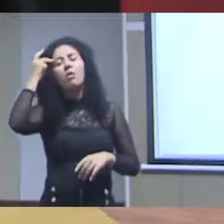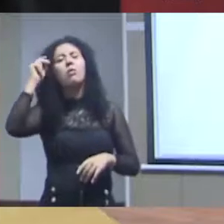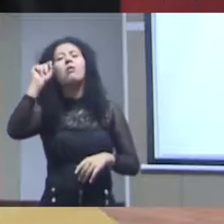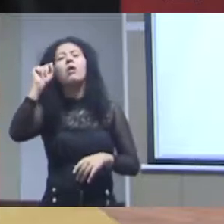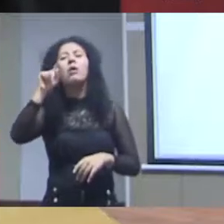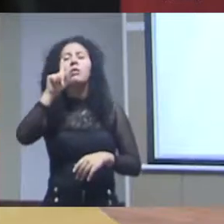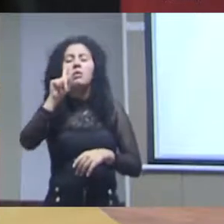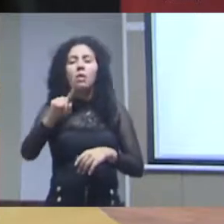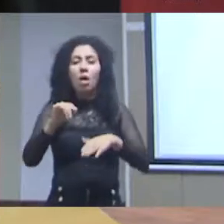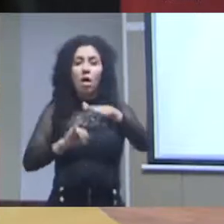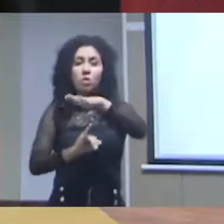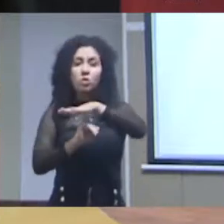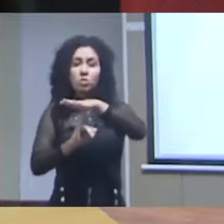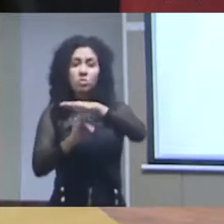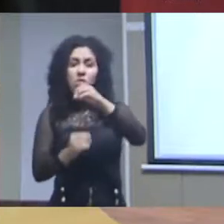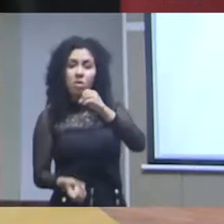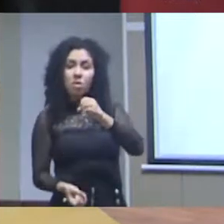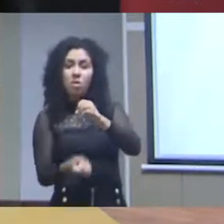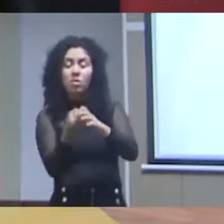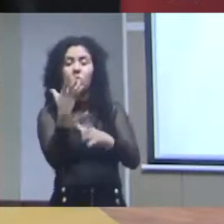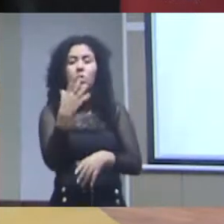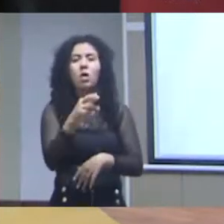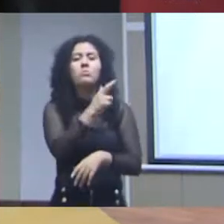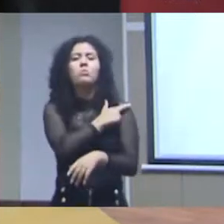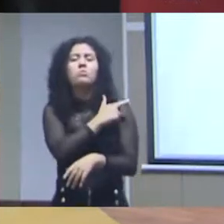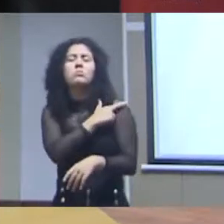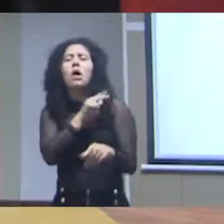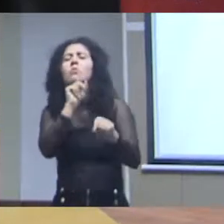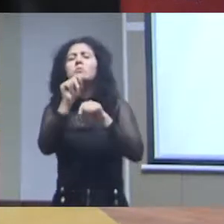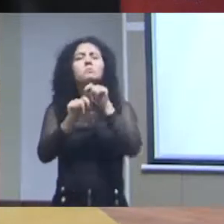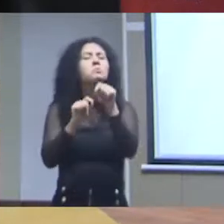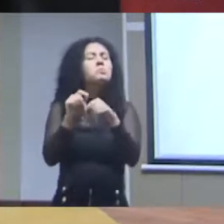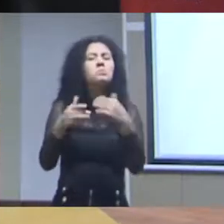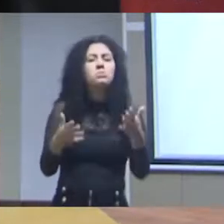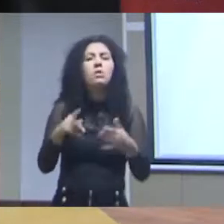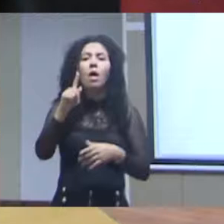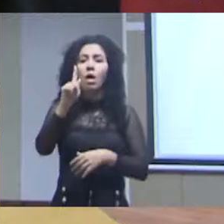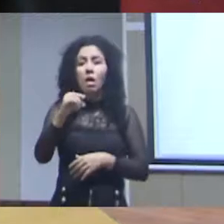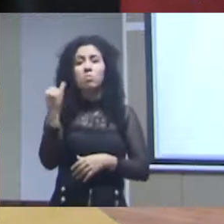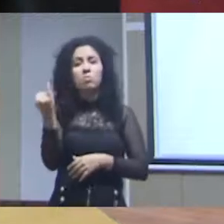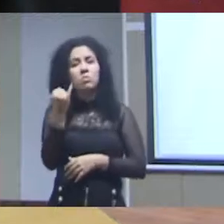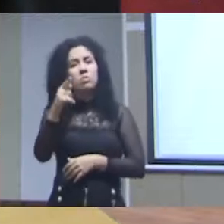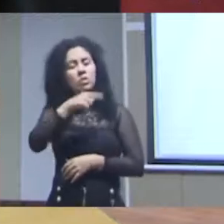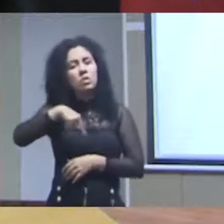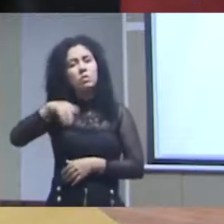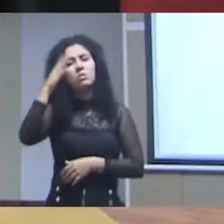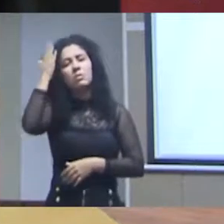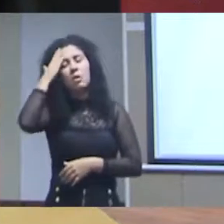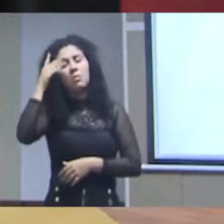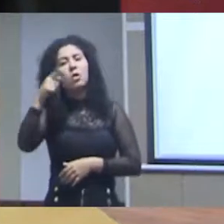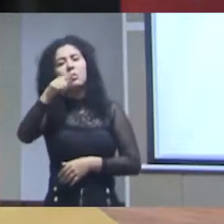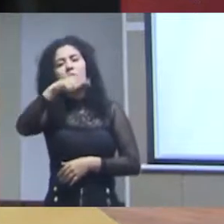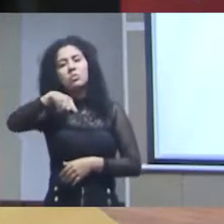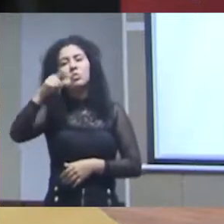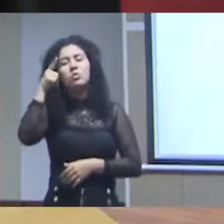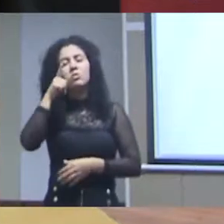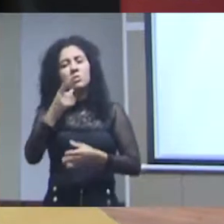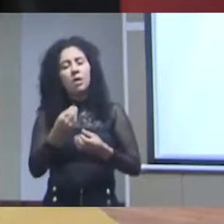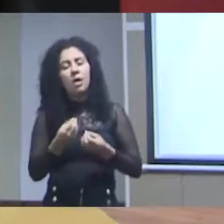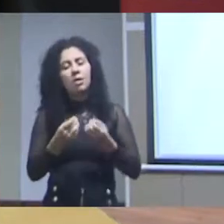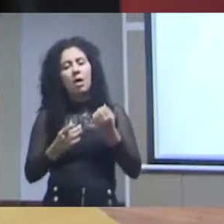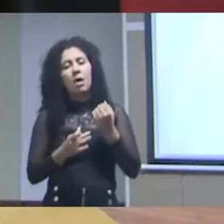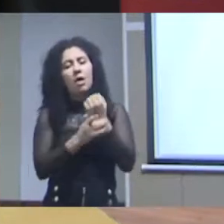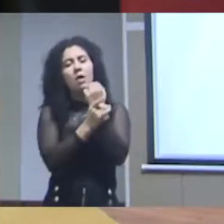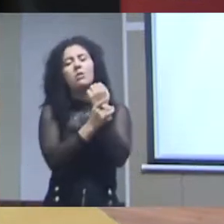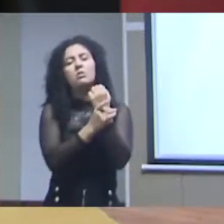responsável pelo que então essas infraestruturas elas acabam com essa necessidade de você saber isso e você consegue garantir uma certa interoperabilidade